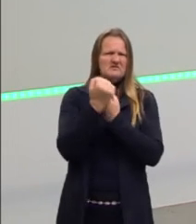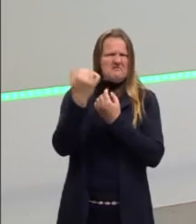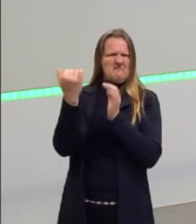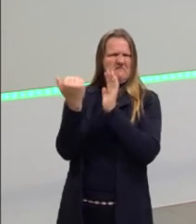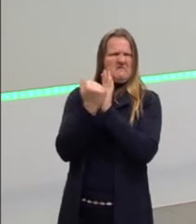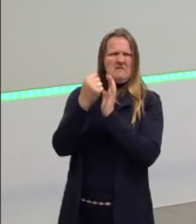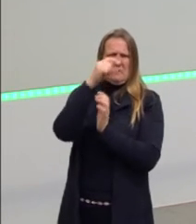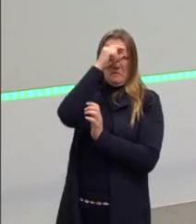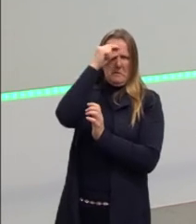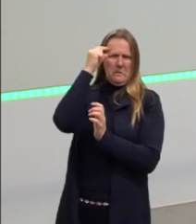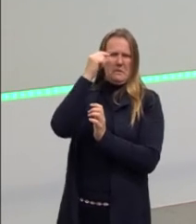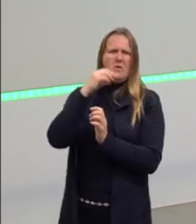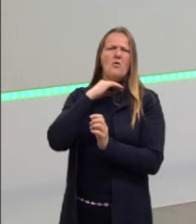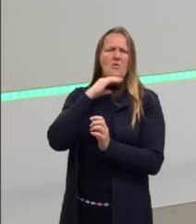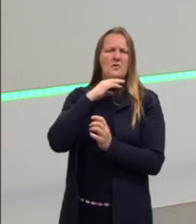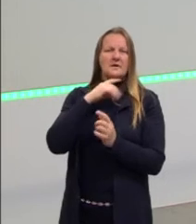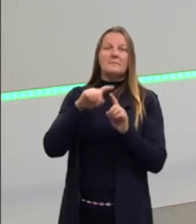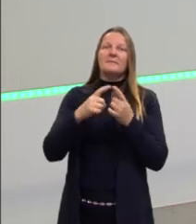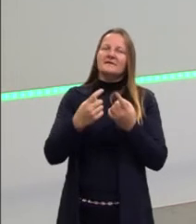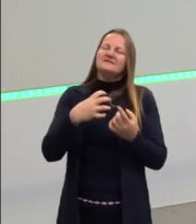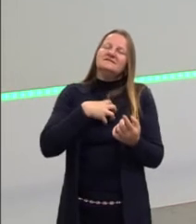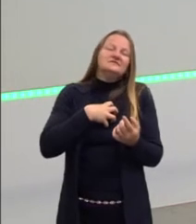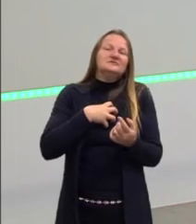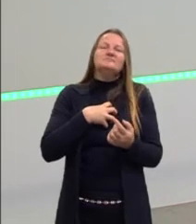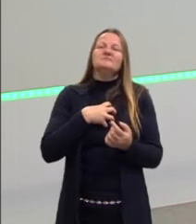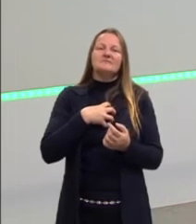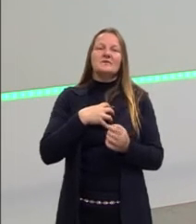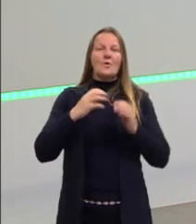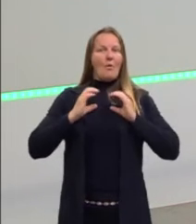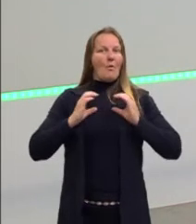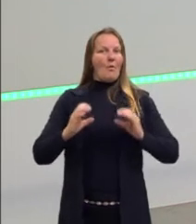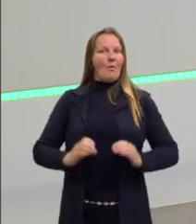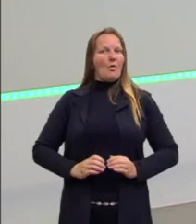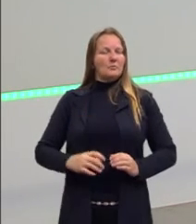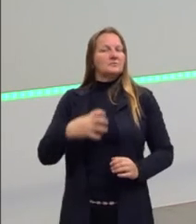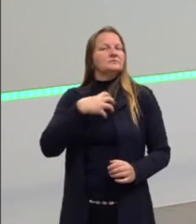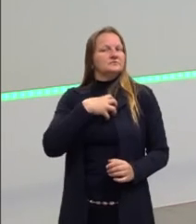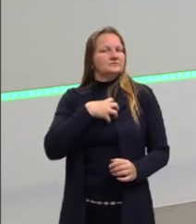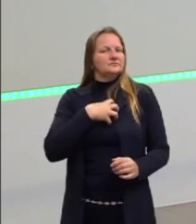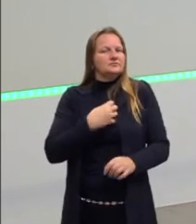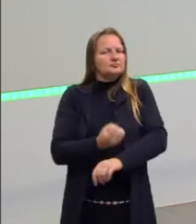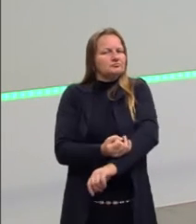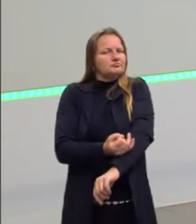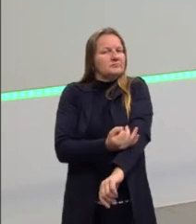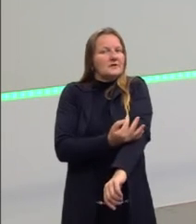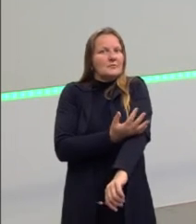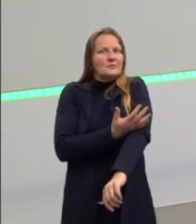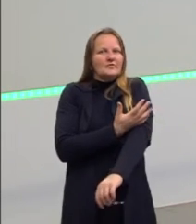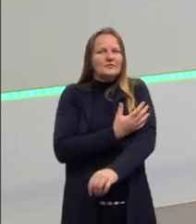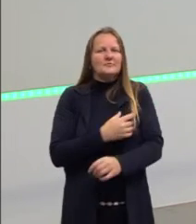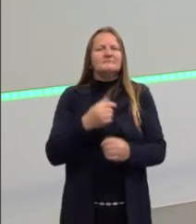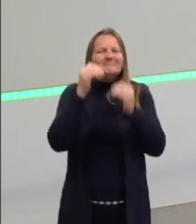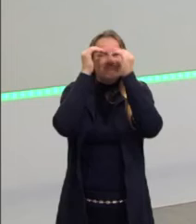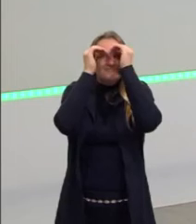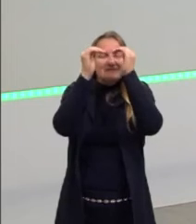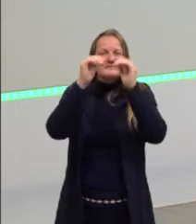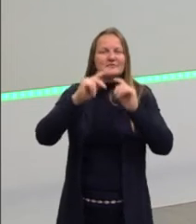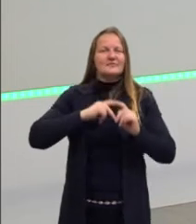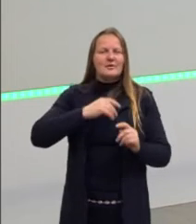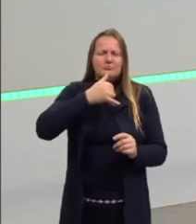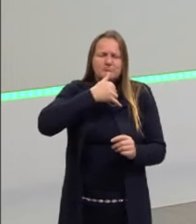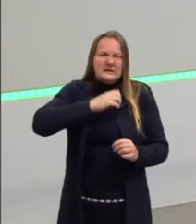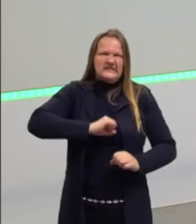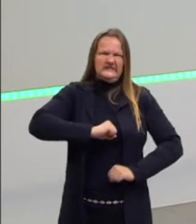sentimento ruim. Não, mas é um sentimento válido que o meu corpo está sentindo. Então, tem que se haver o respeito. Tristeza,